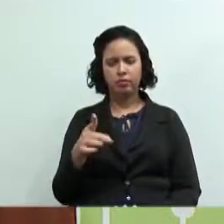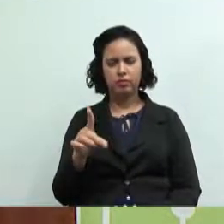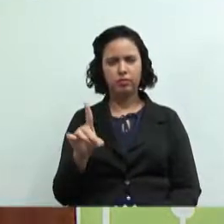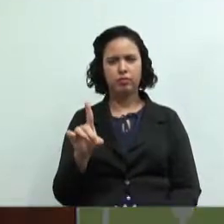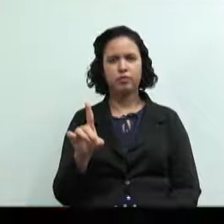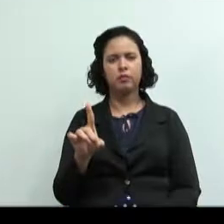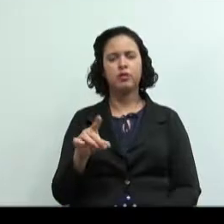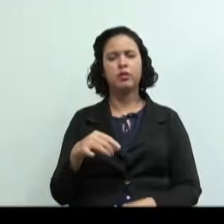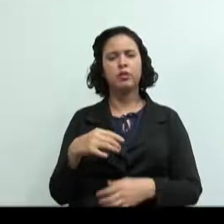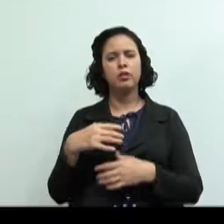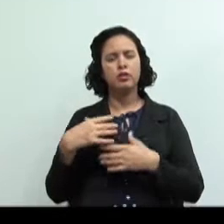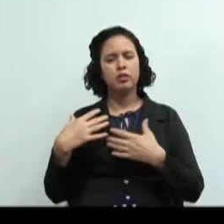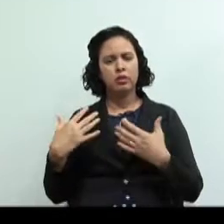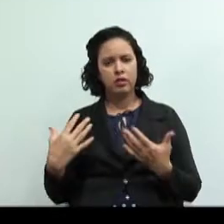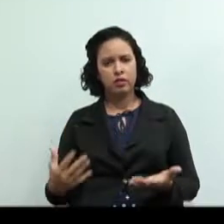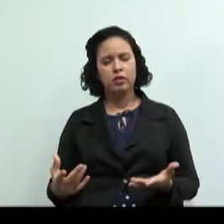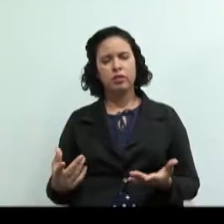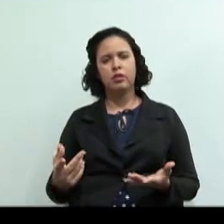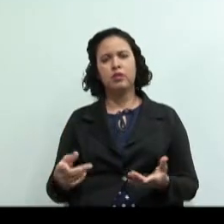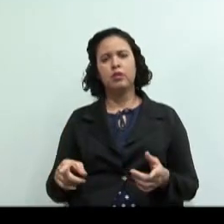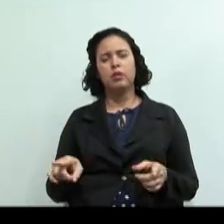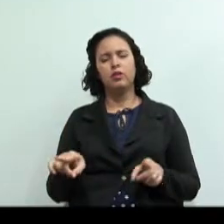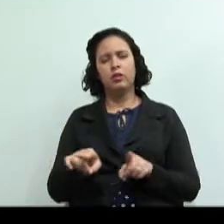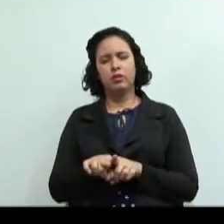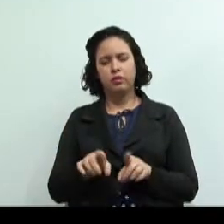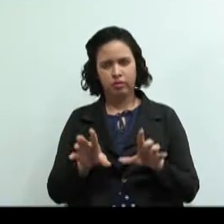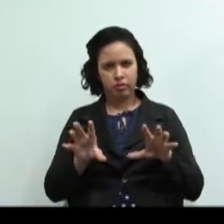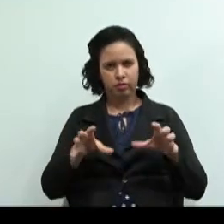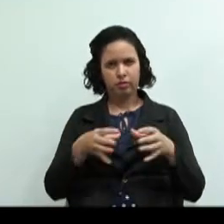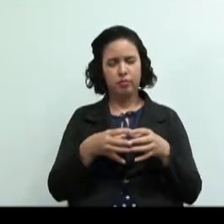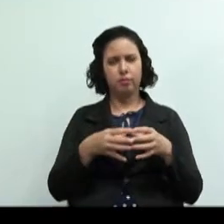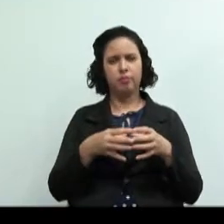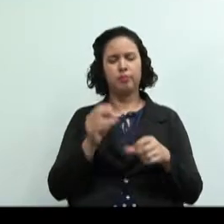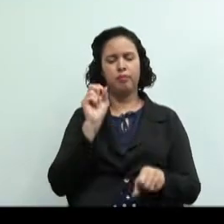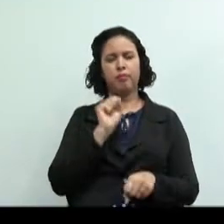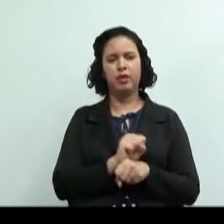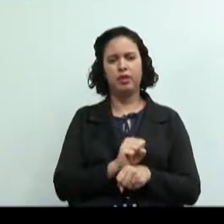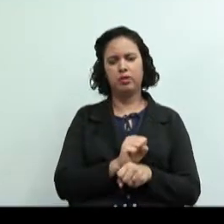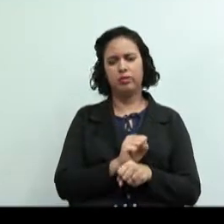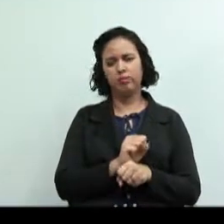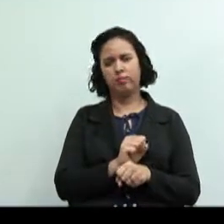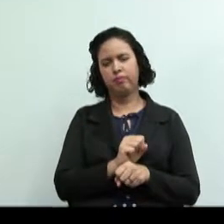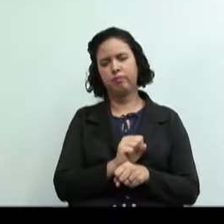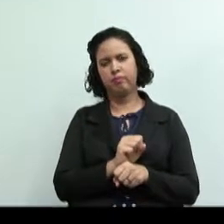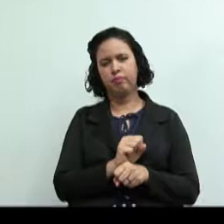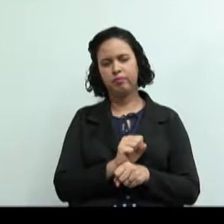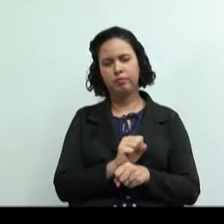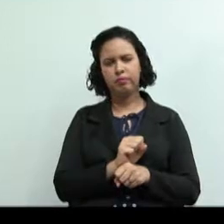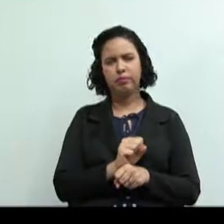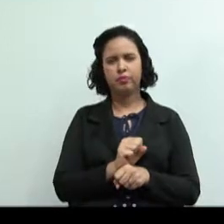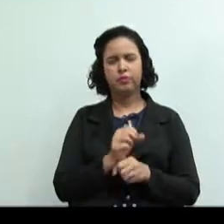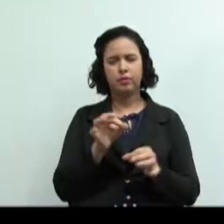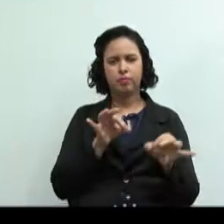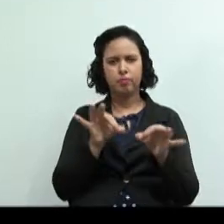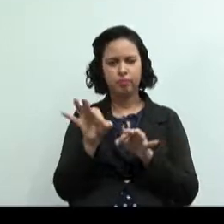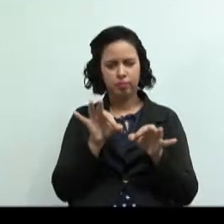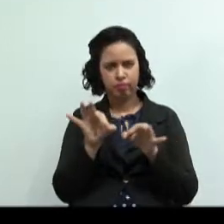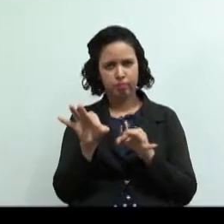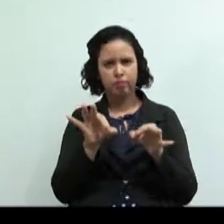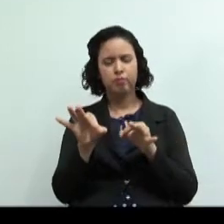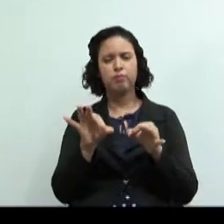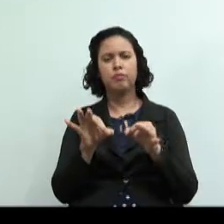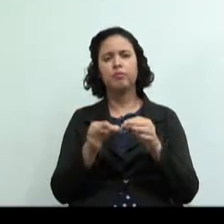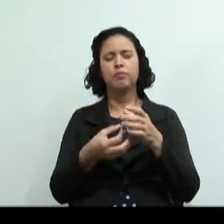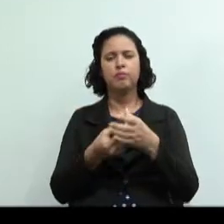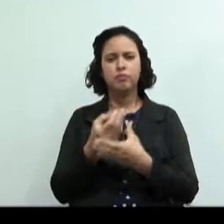empregados se cansam da exploração e se organizam no negócio próprio, nem precisa haver demissão em massa. Muitas vezes os